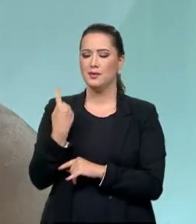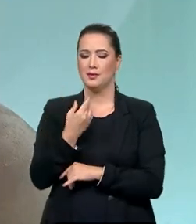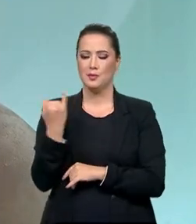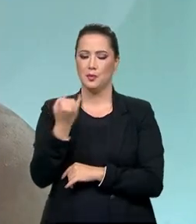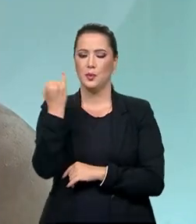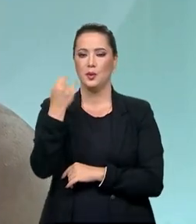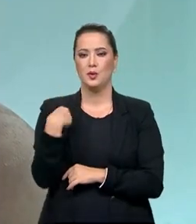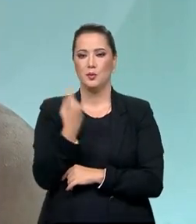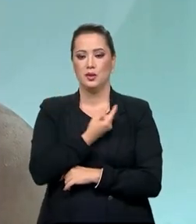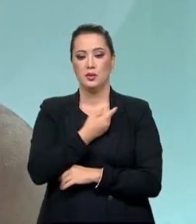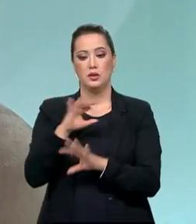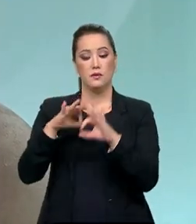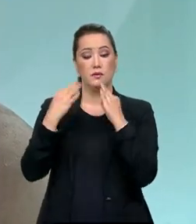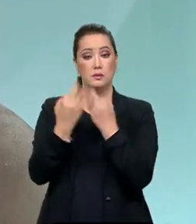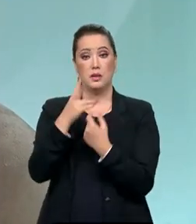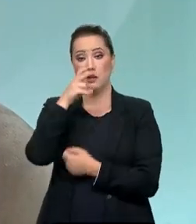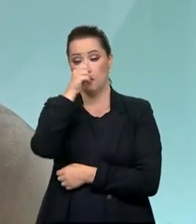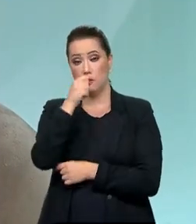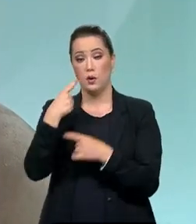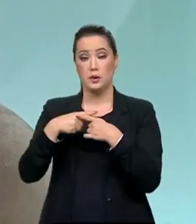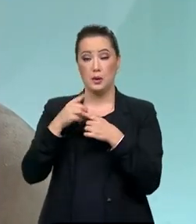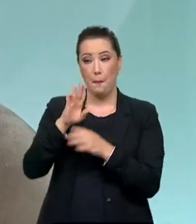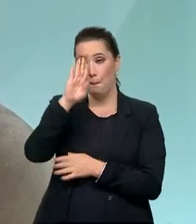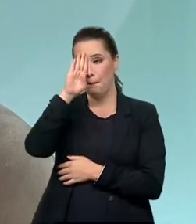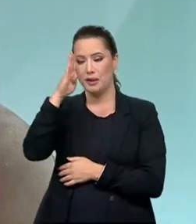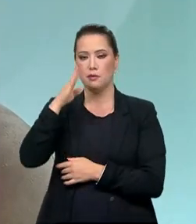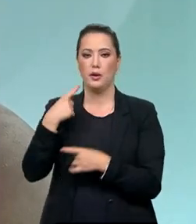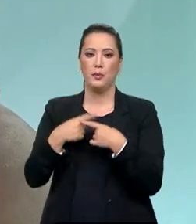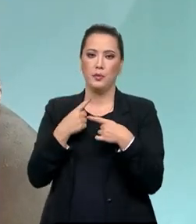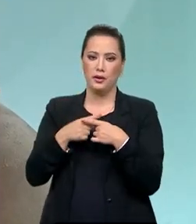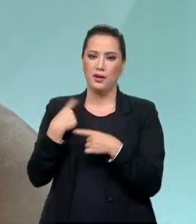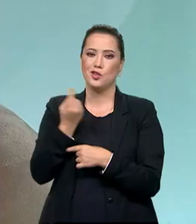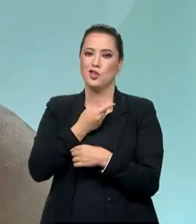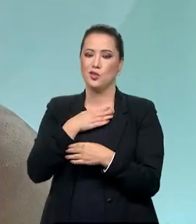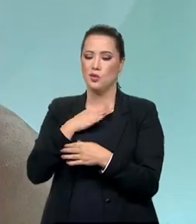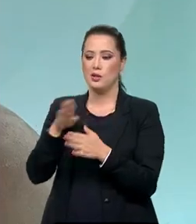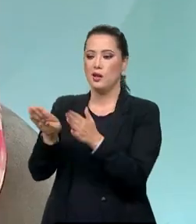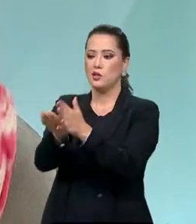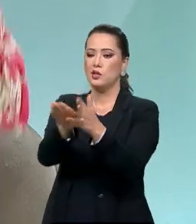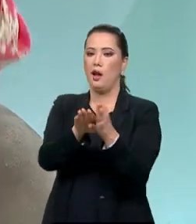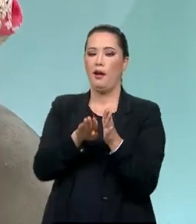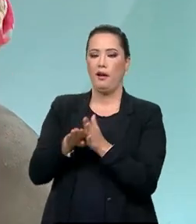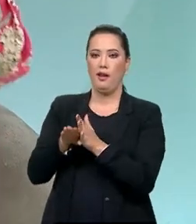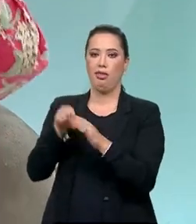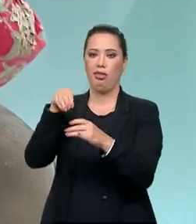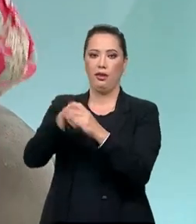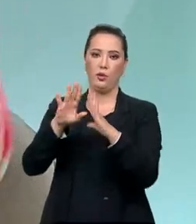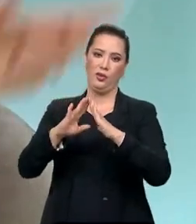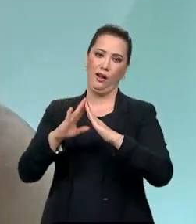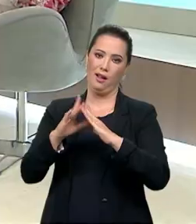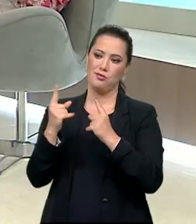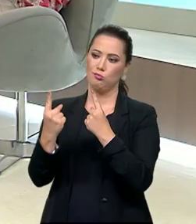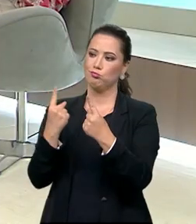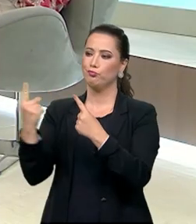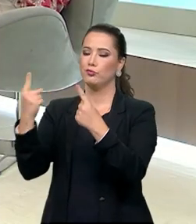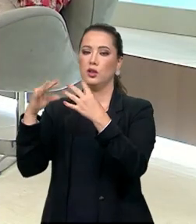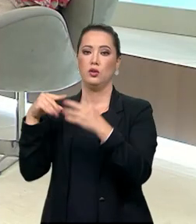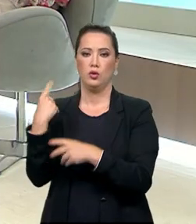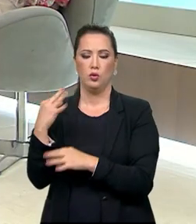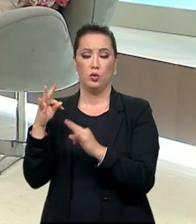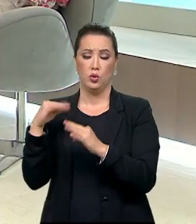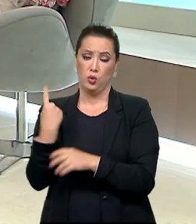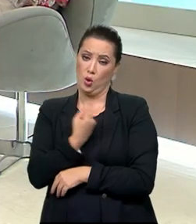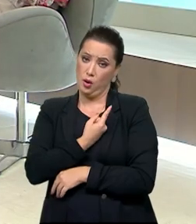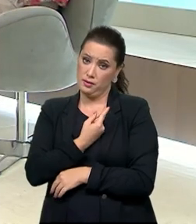-chefe, o Famílias Fortes, porque é o único meio de chegar a cada família brasileira. E estamos em todas as regiões